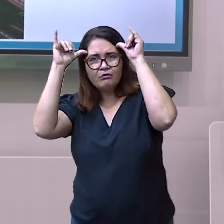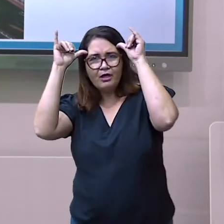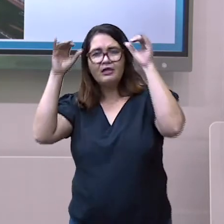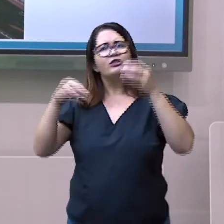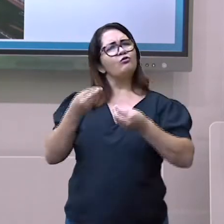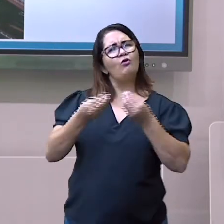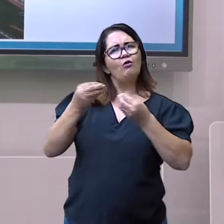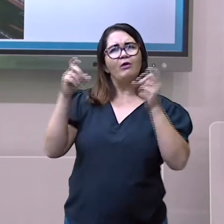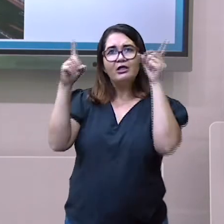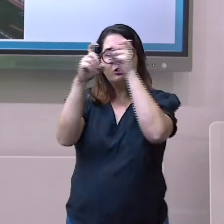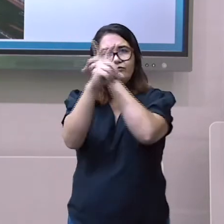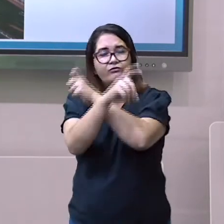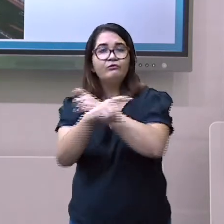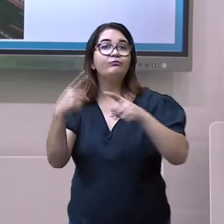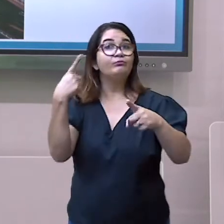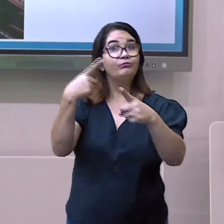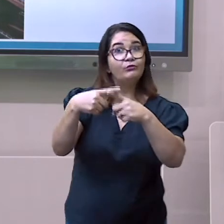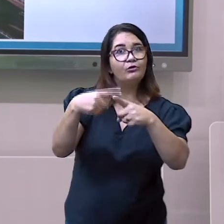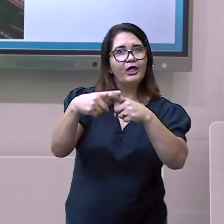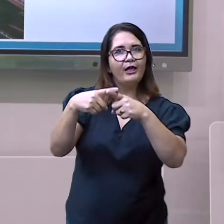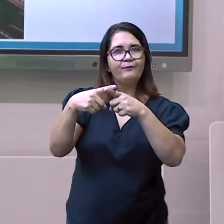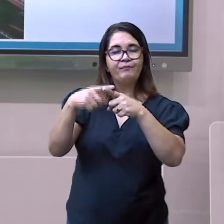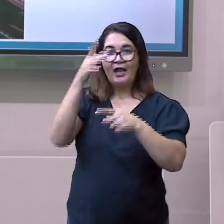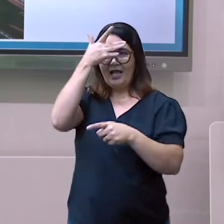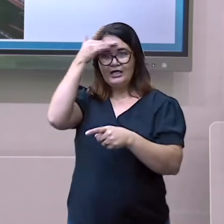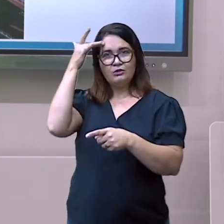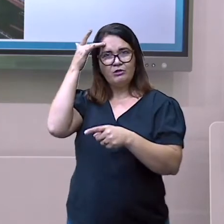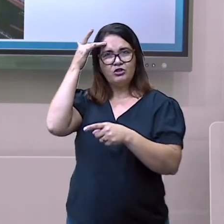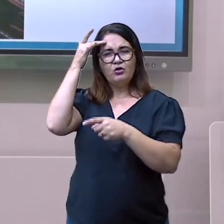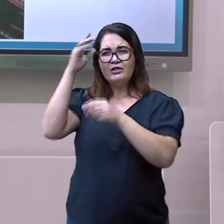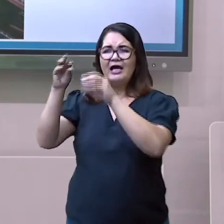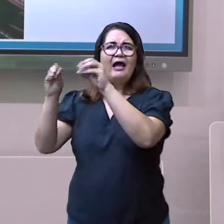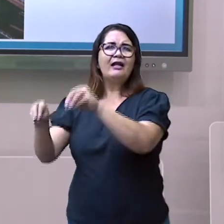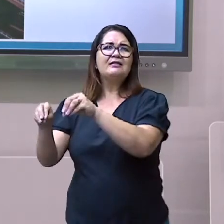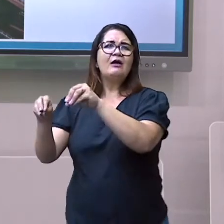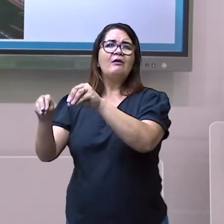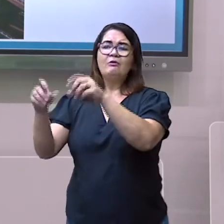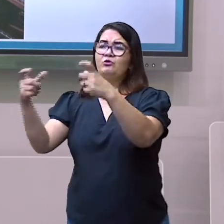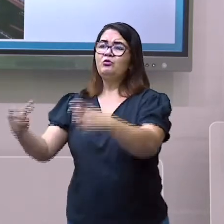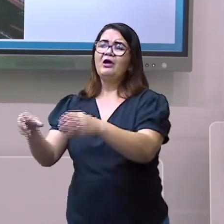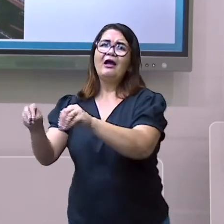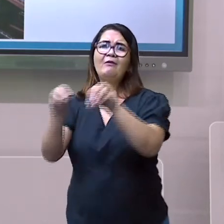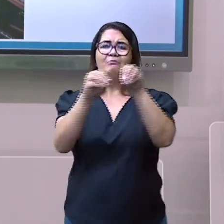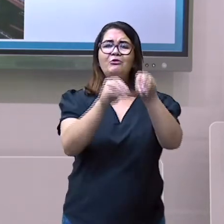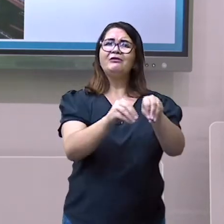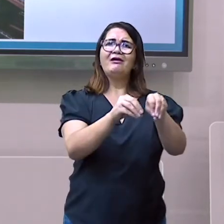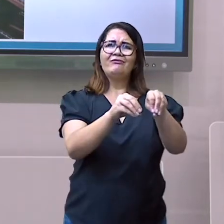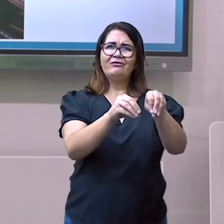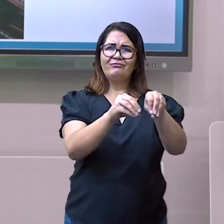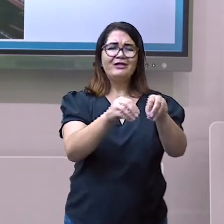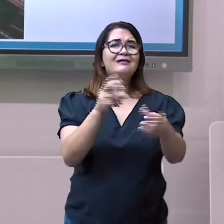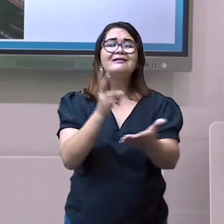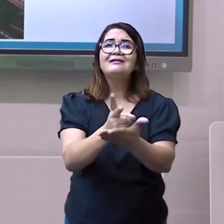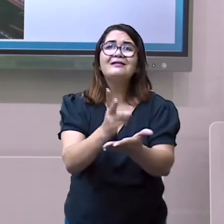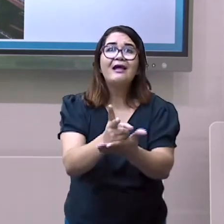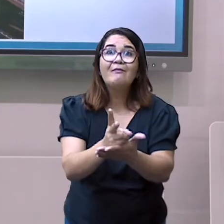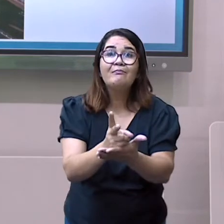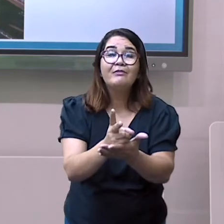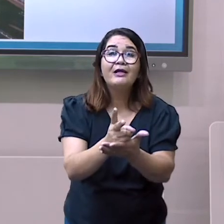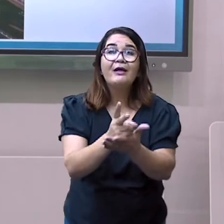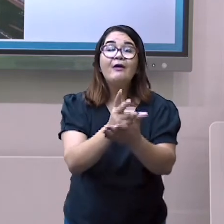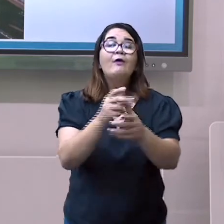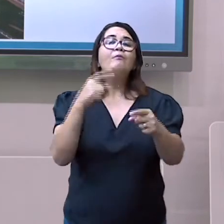-se constantemente à procura de alimentos, tornaram-se sedentários, ou seja,